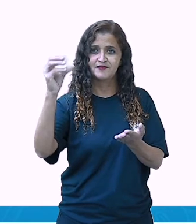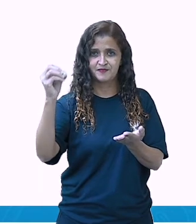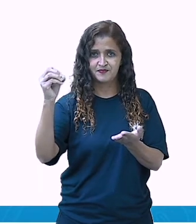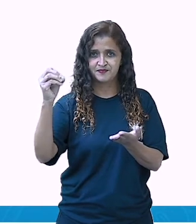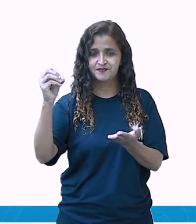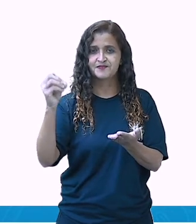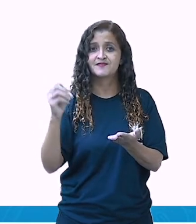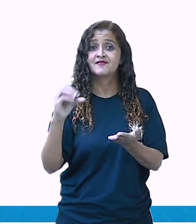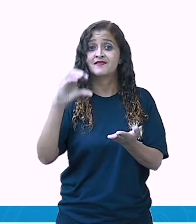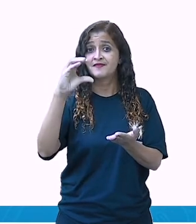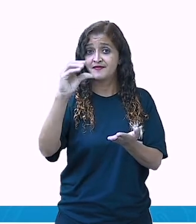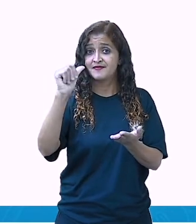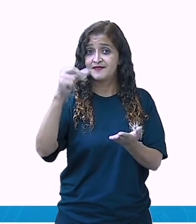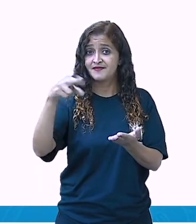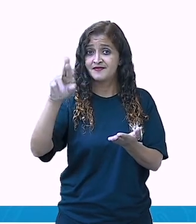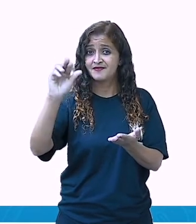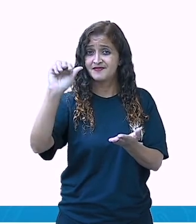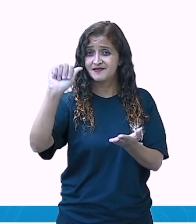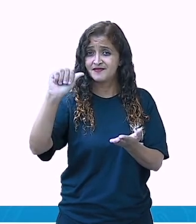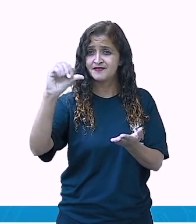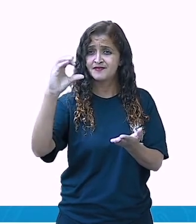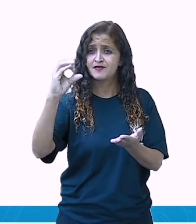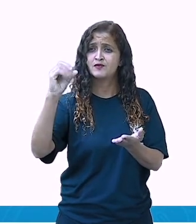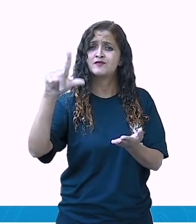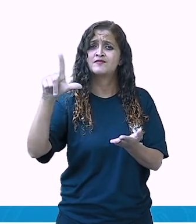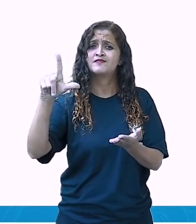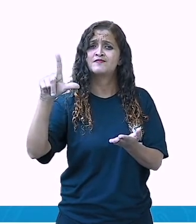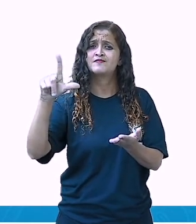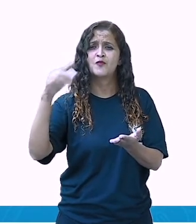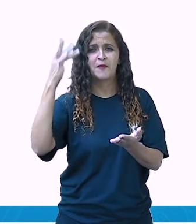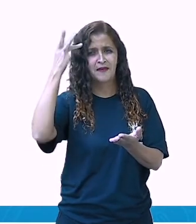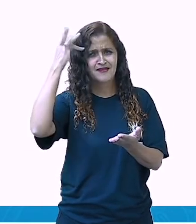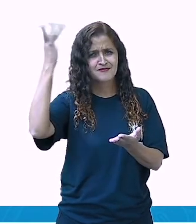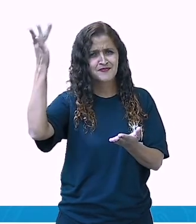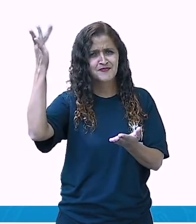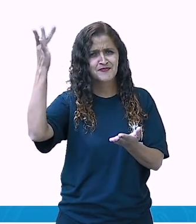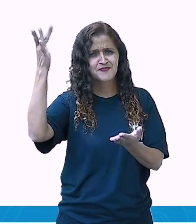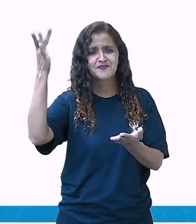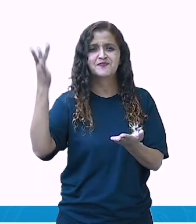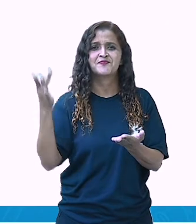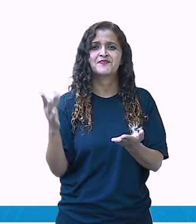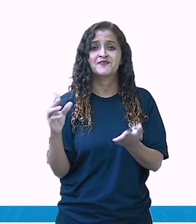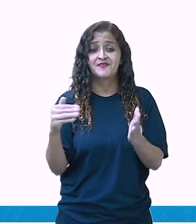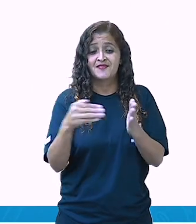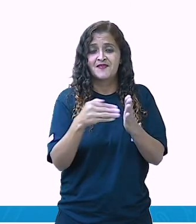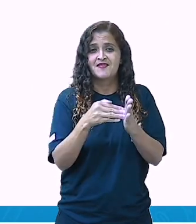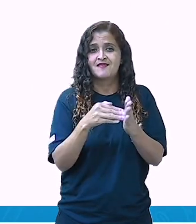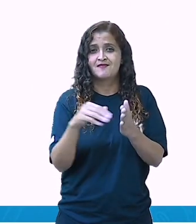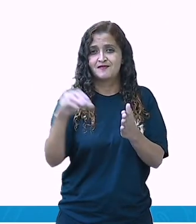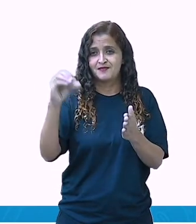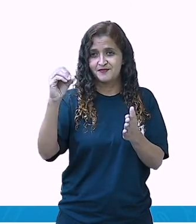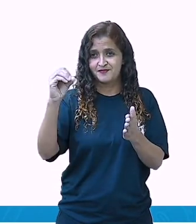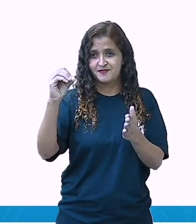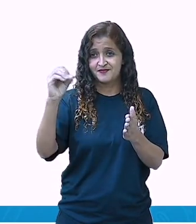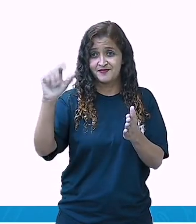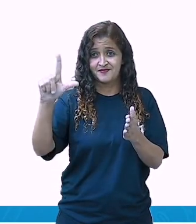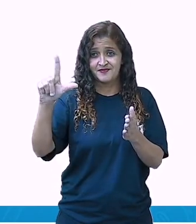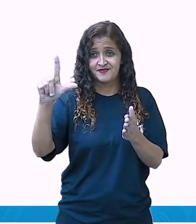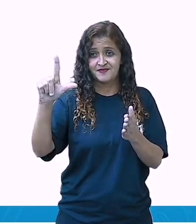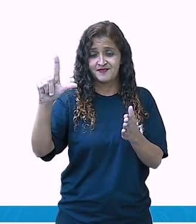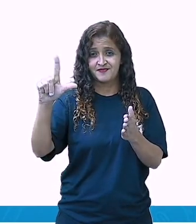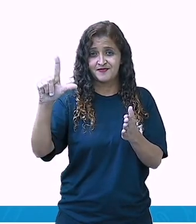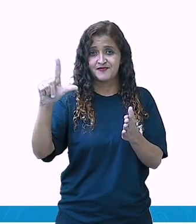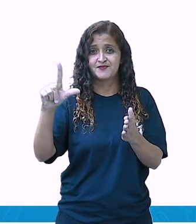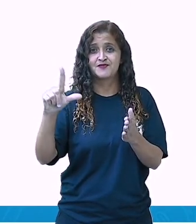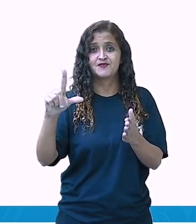Ninho. Caracol. Caracol está muito fácil, olha. Essa finalização aqui, all. Ela termina com